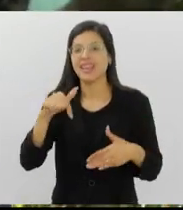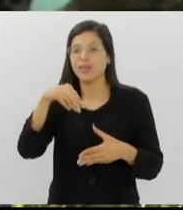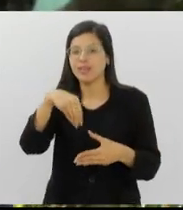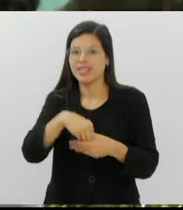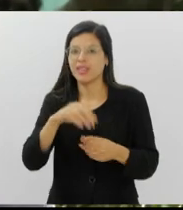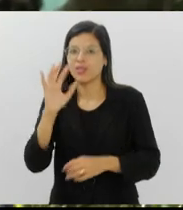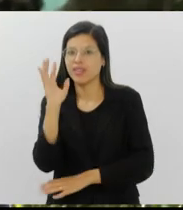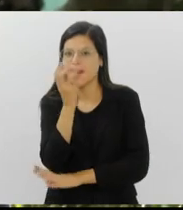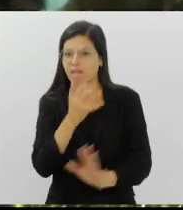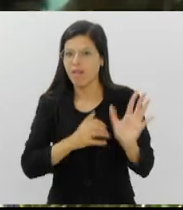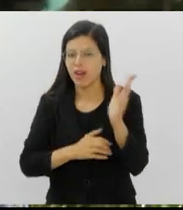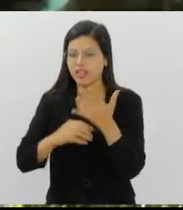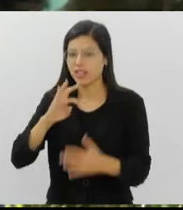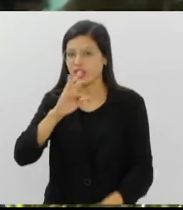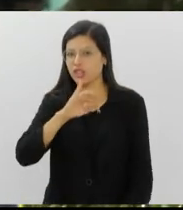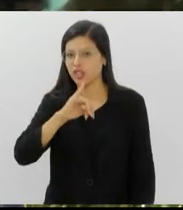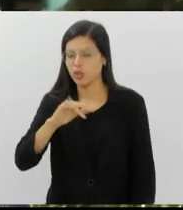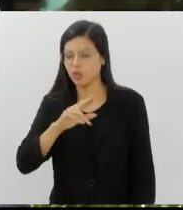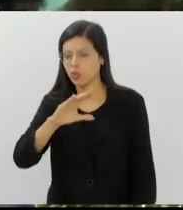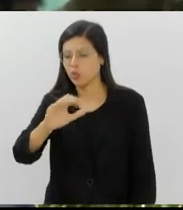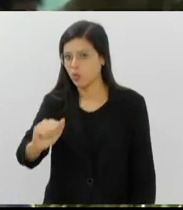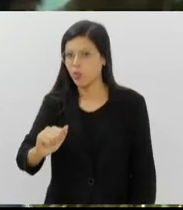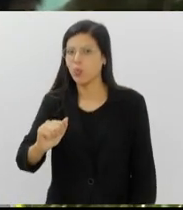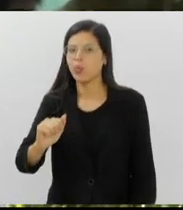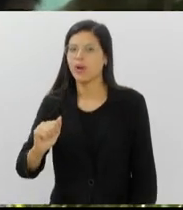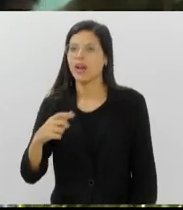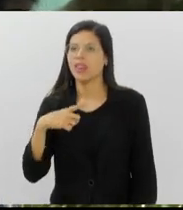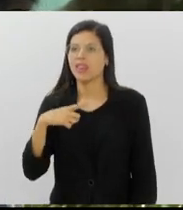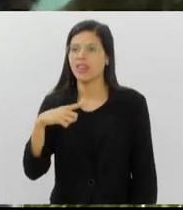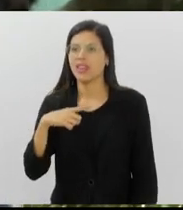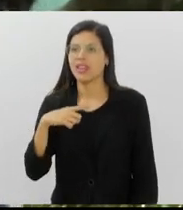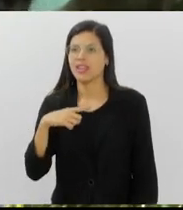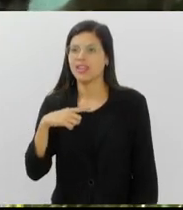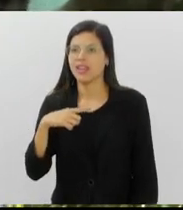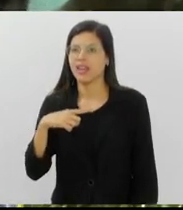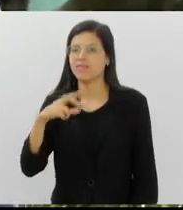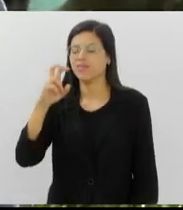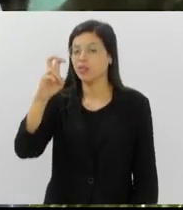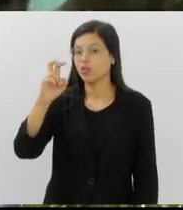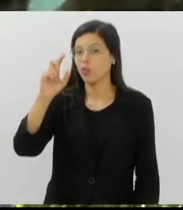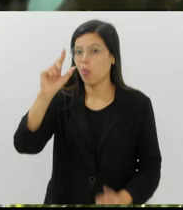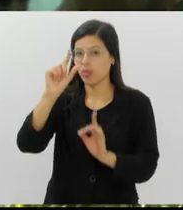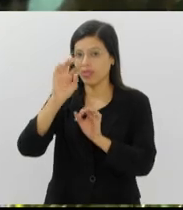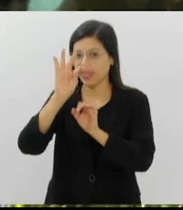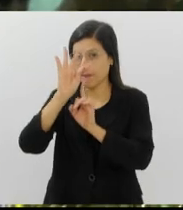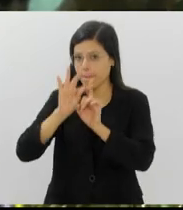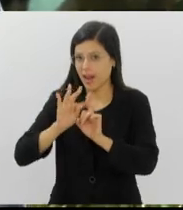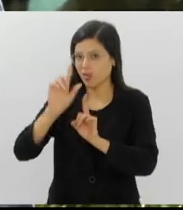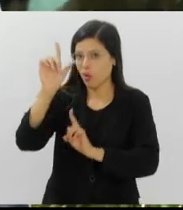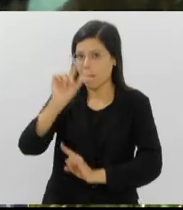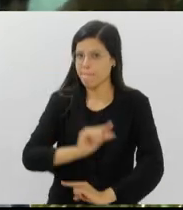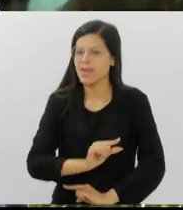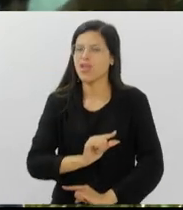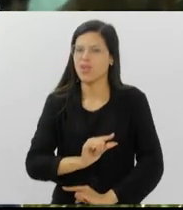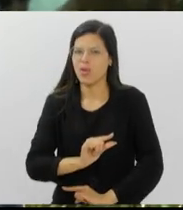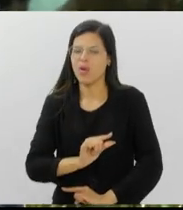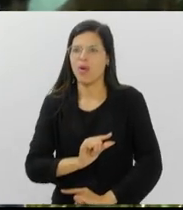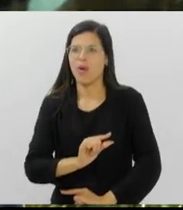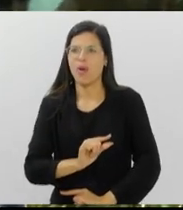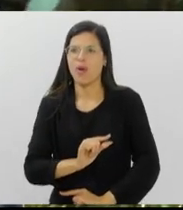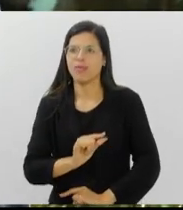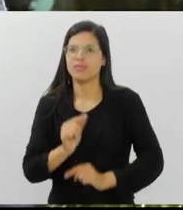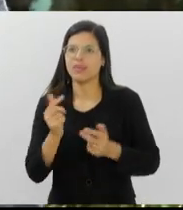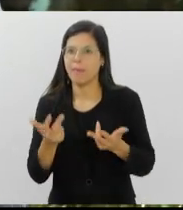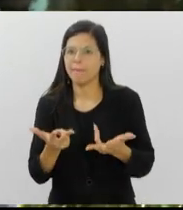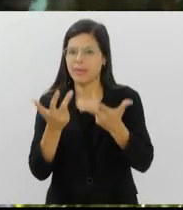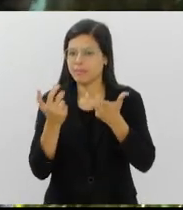Tijuca, são 4 quilômetros dentro da Floresta, onde tem quase 5 graus mais baixo do que aqui embaixo, na estação do Cosme Velho, para você ver a